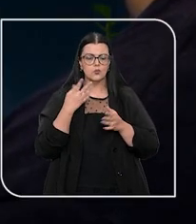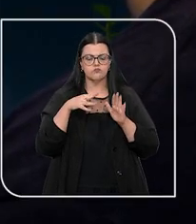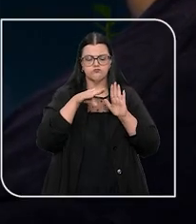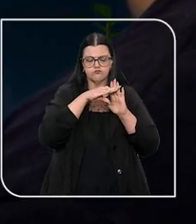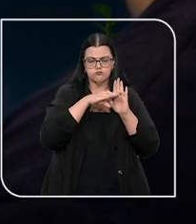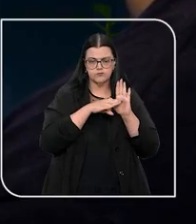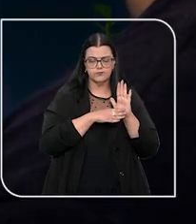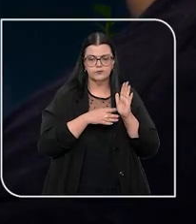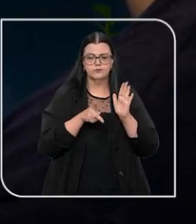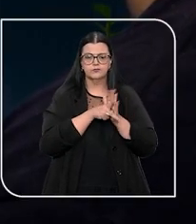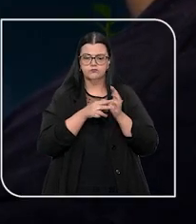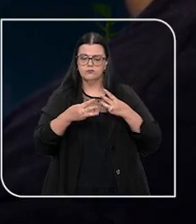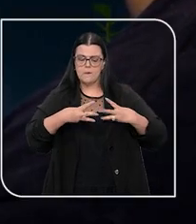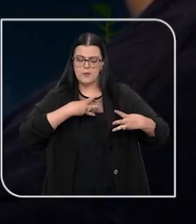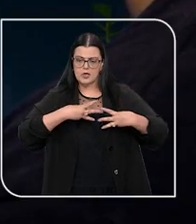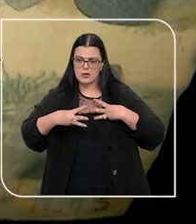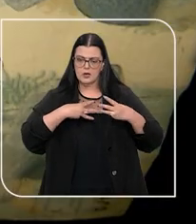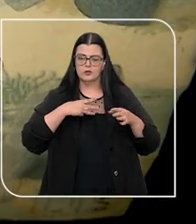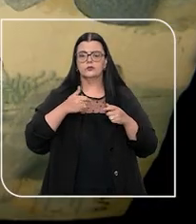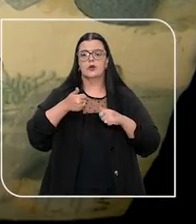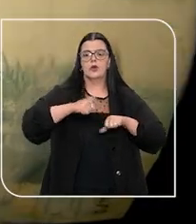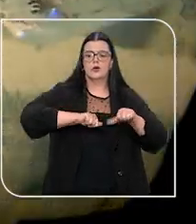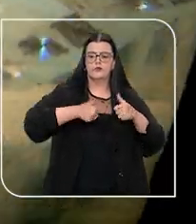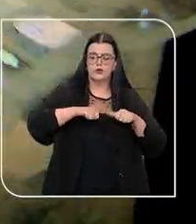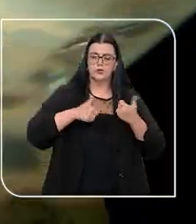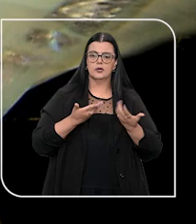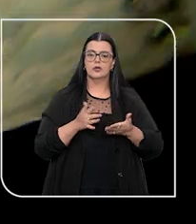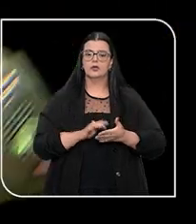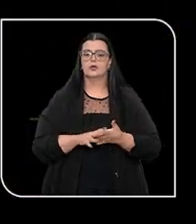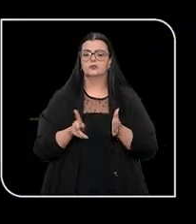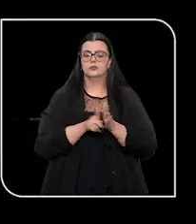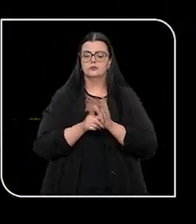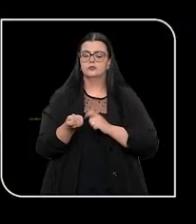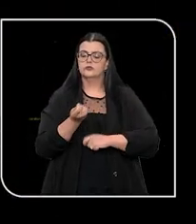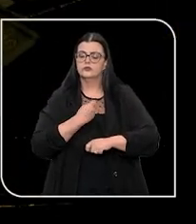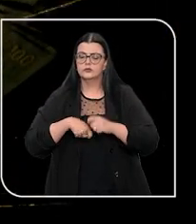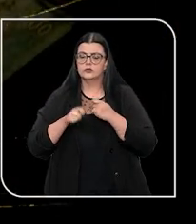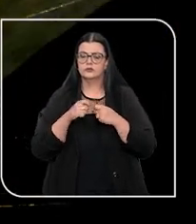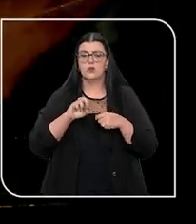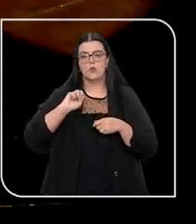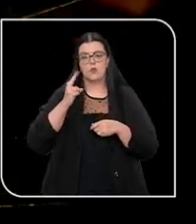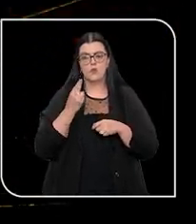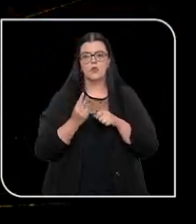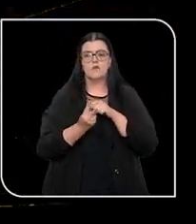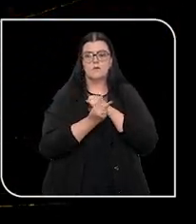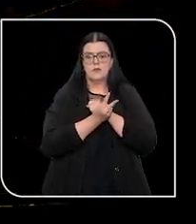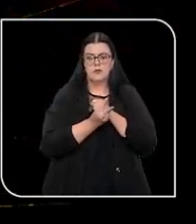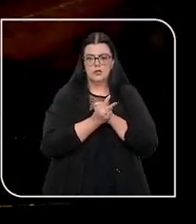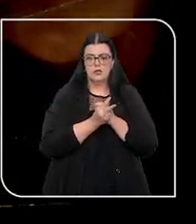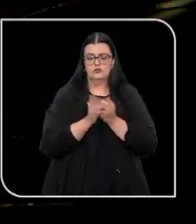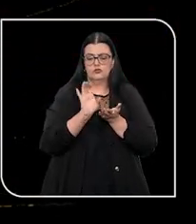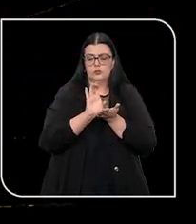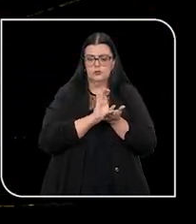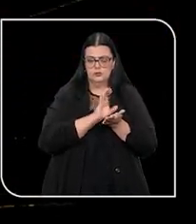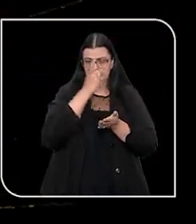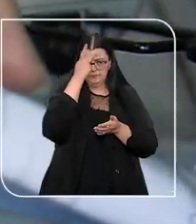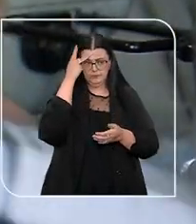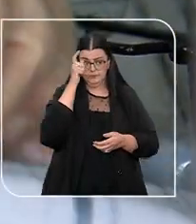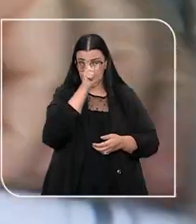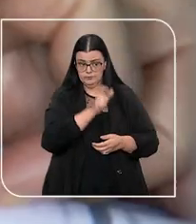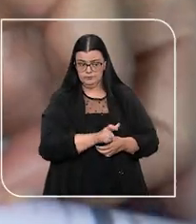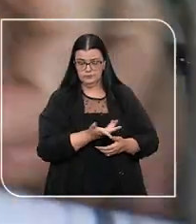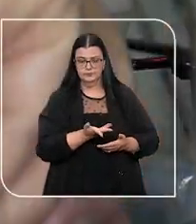banco de dados é usado pelo mercado para avaliar o risco de conceder um financiamento ou empréstimo ao consumidor.